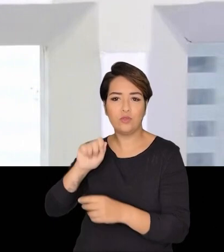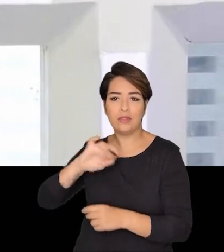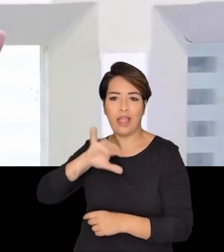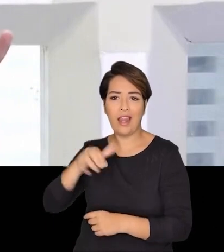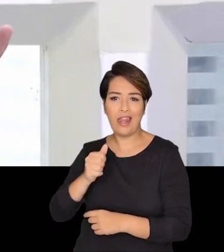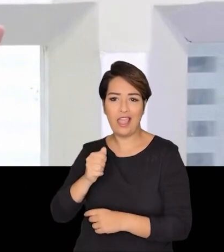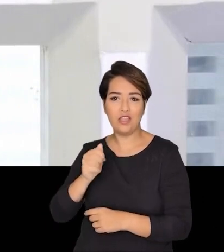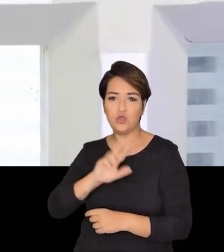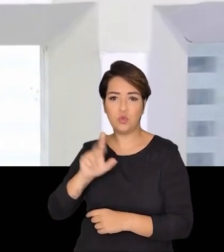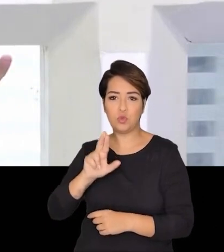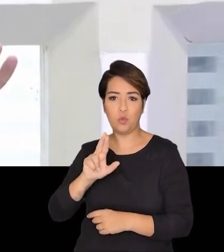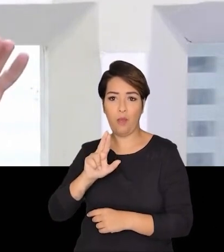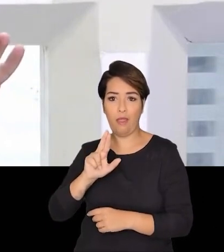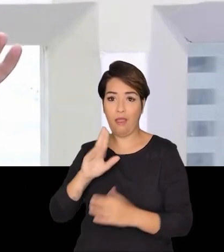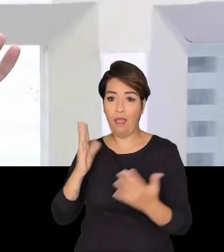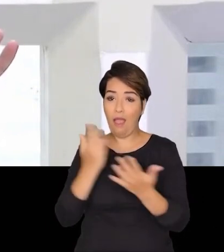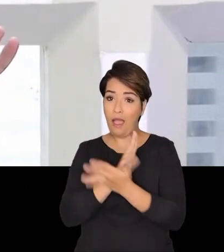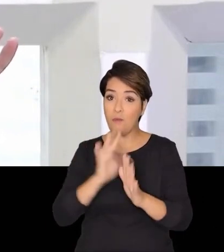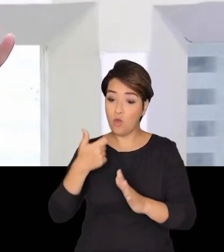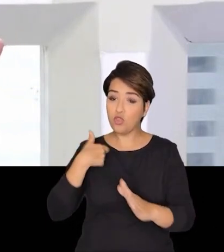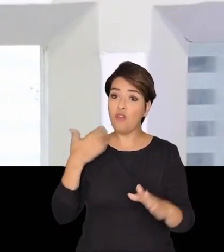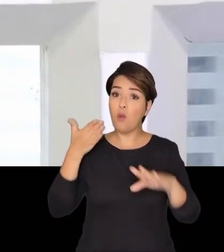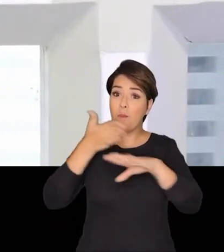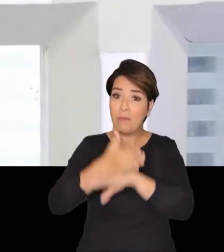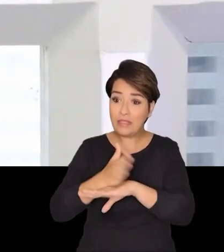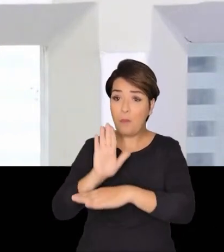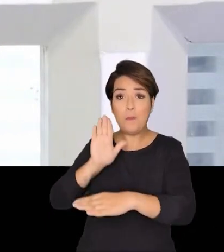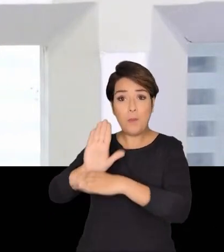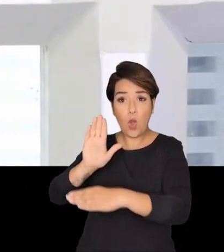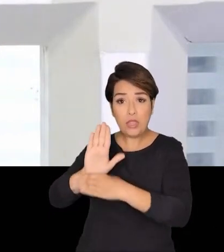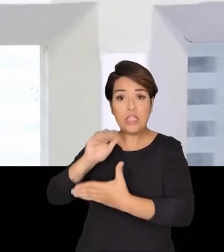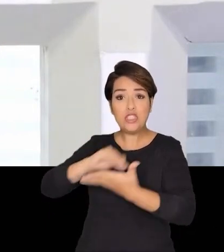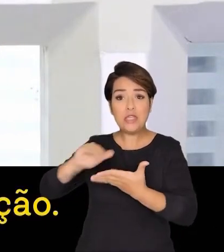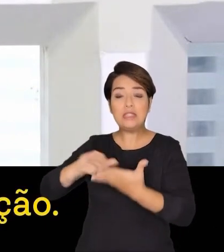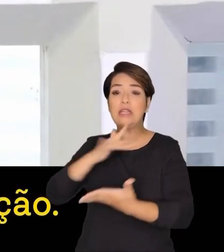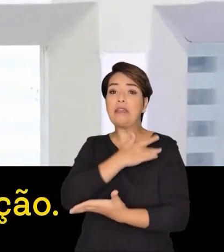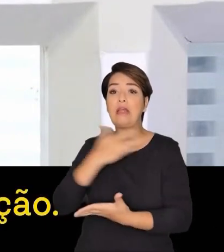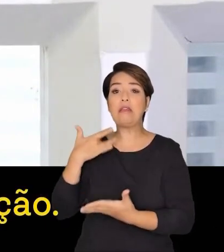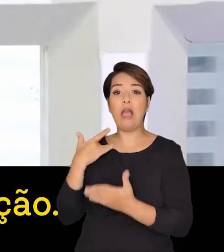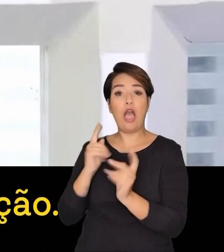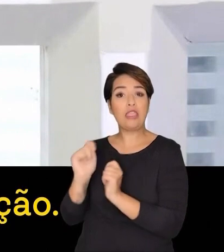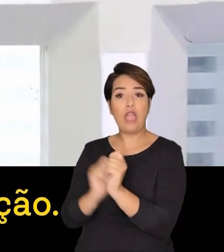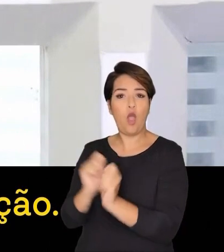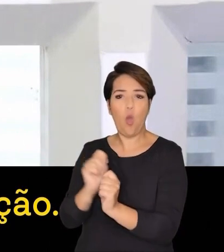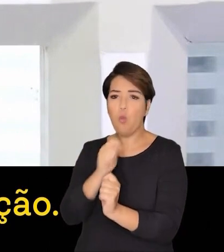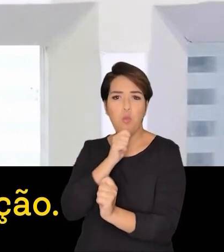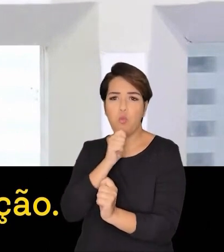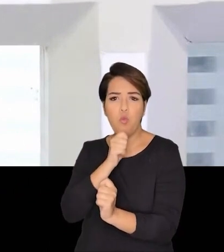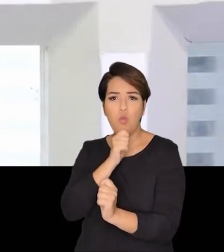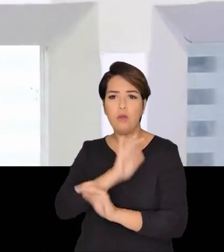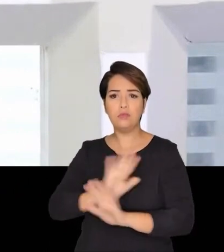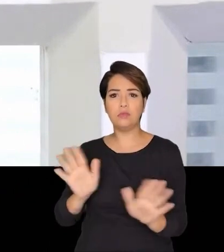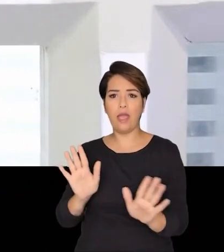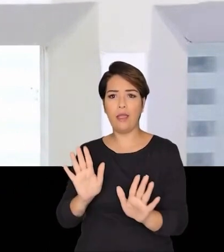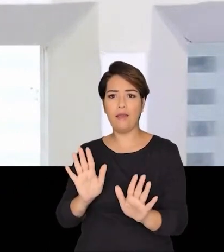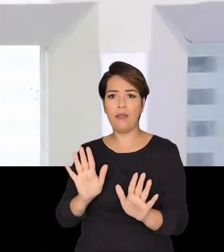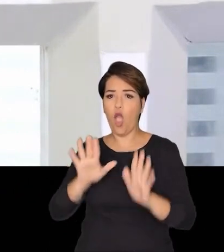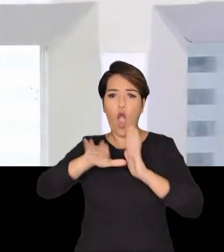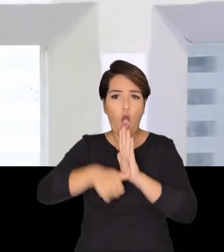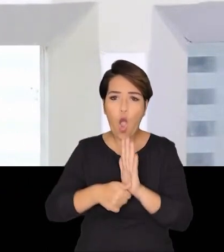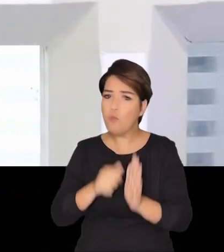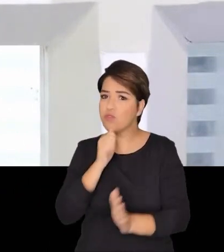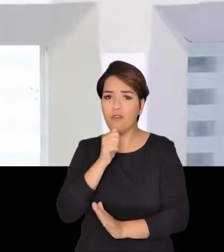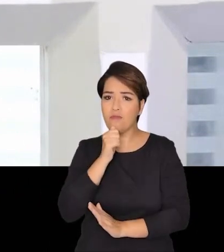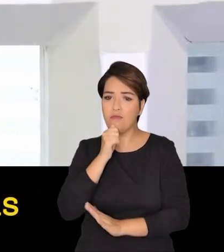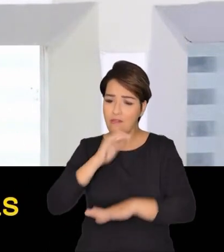deputado não vai ser, acabou essa história com a gente nós vamos entrar lá e vai blindar a secretaria de saúde não tem negociação não tem roubo, não